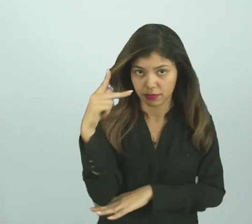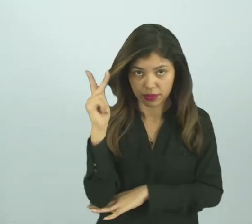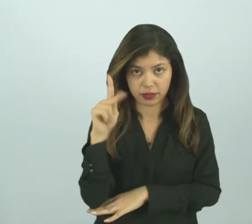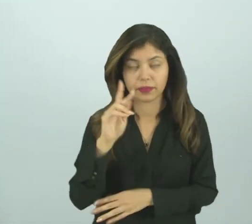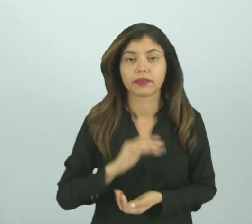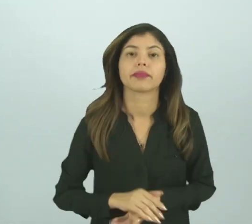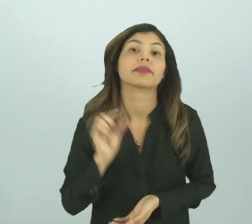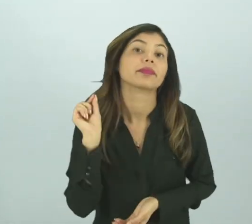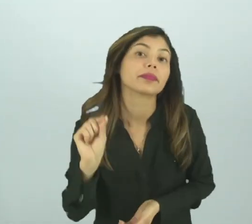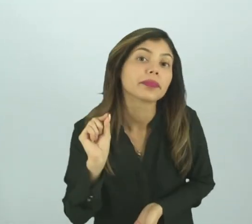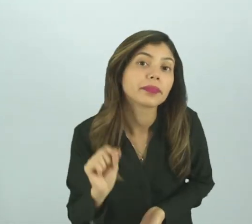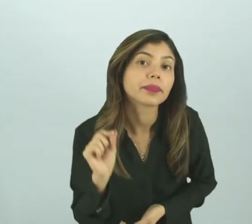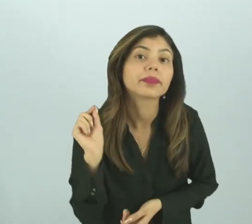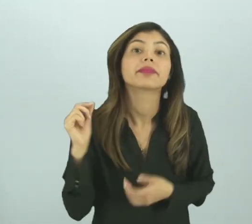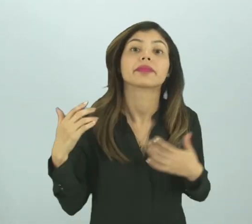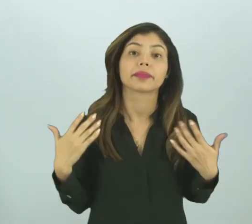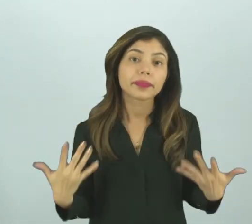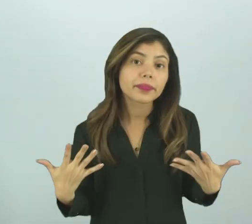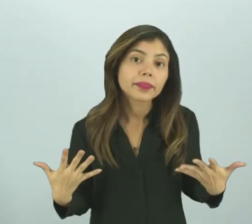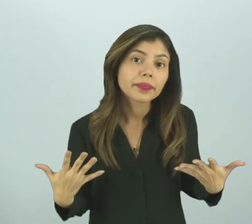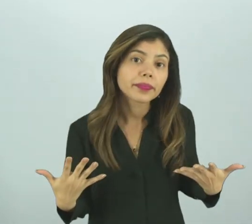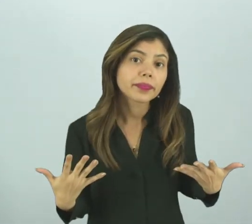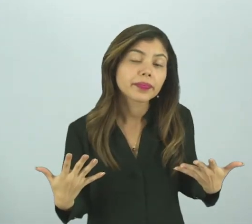que é o período do...